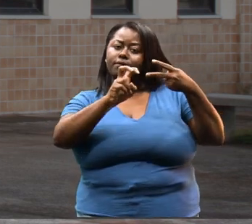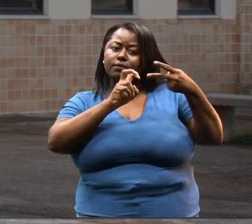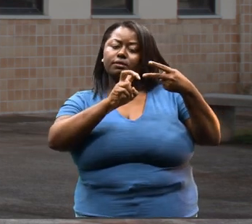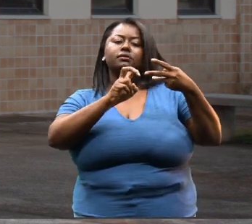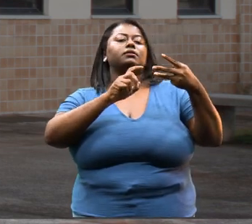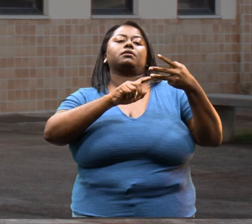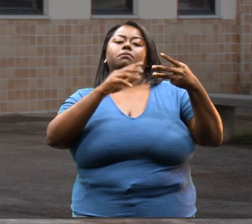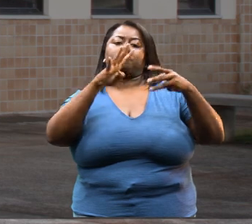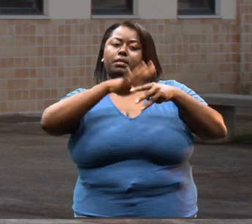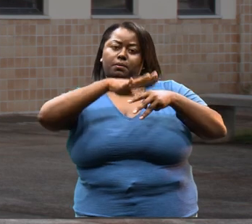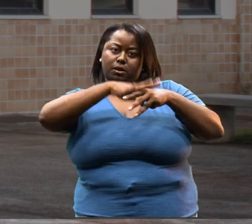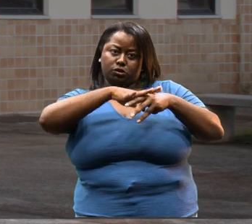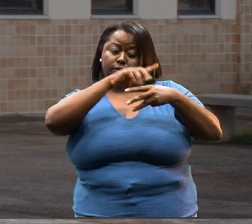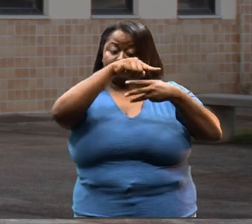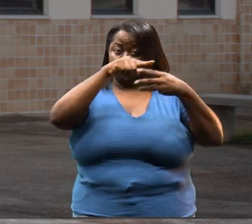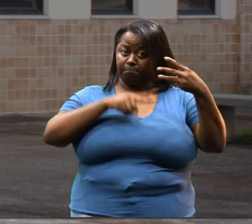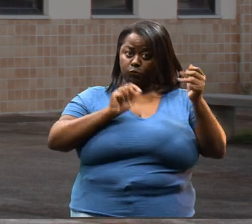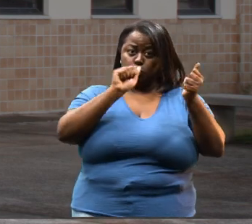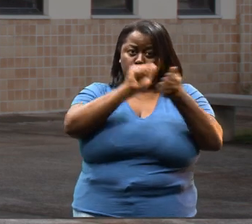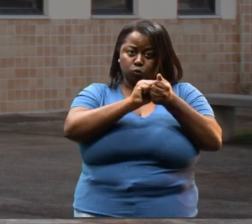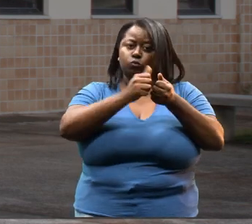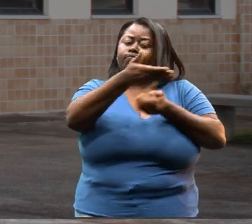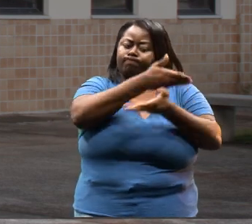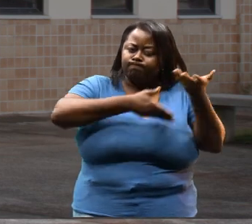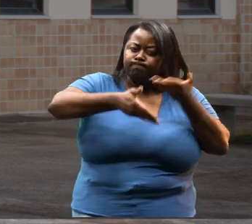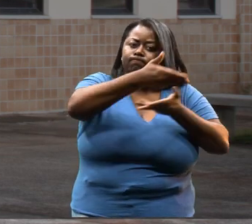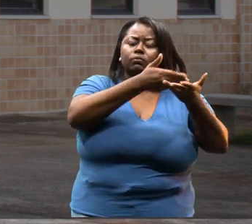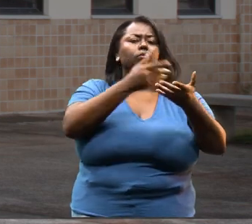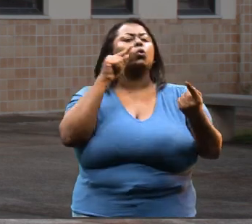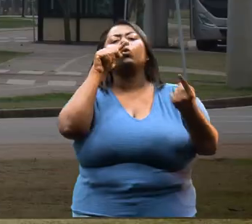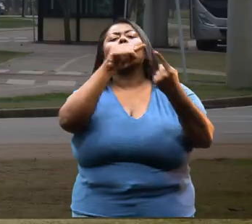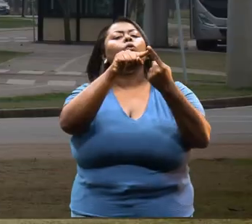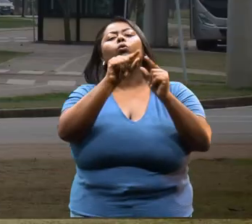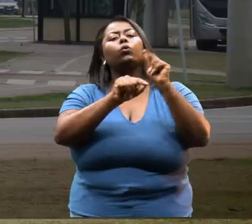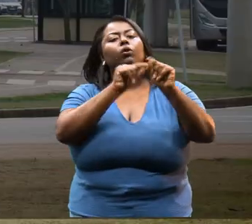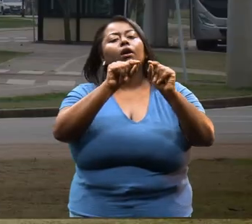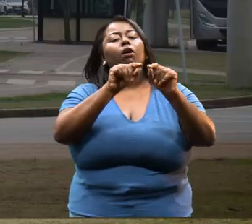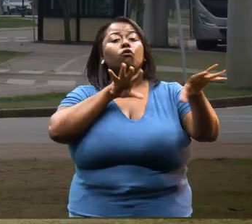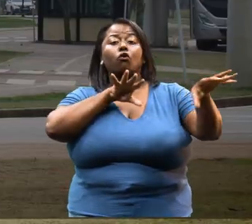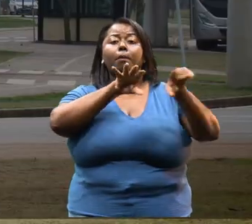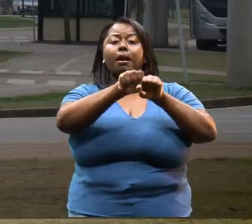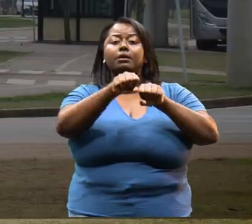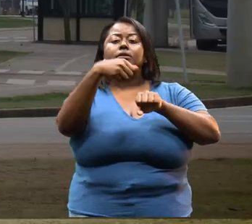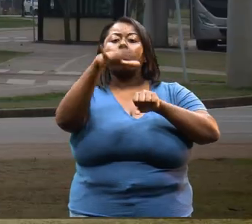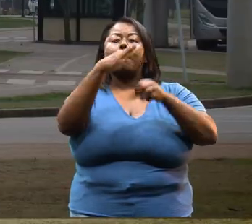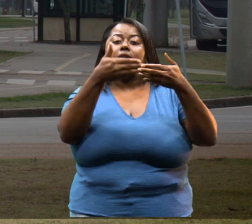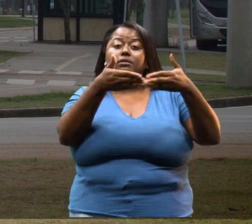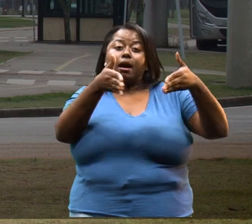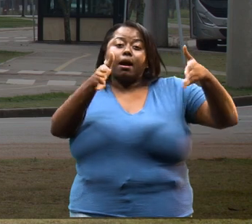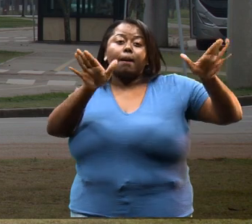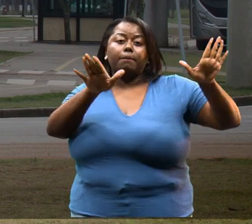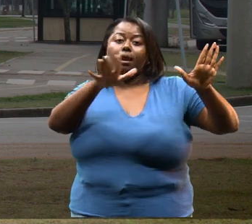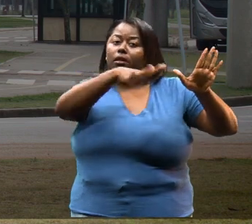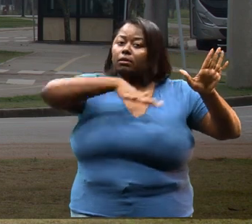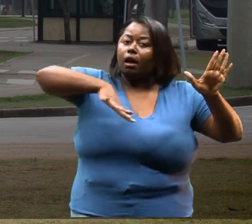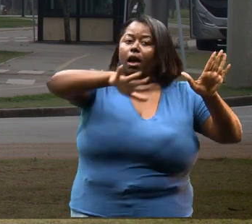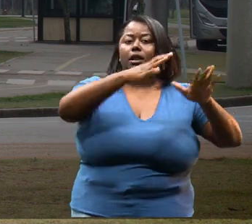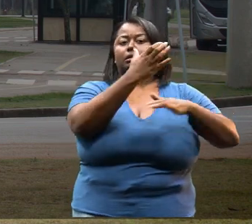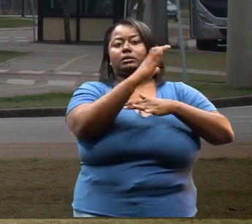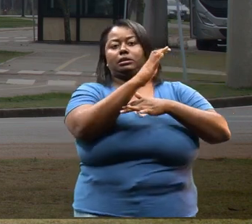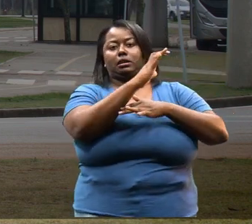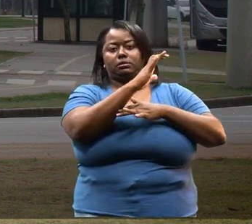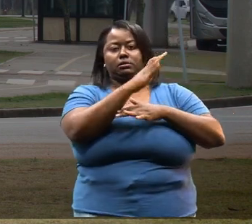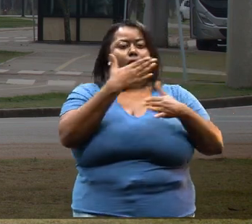Física e Matemática. A ideia é dar uma formação mais ampla na área de ciências